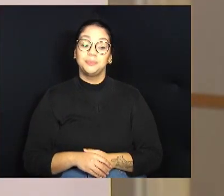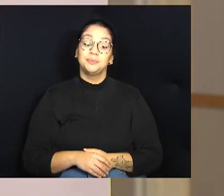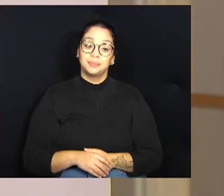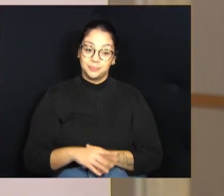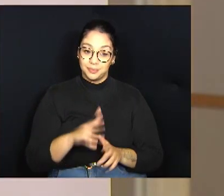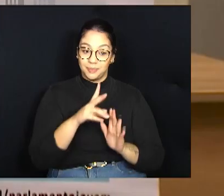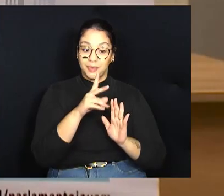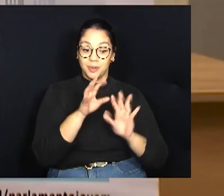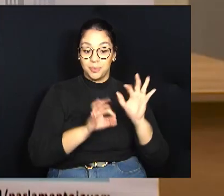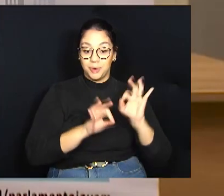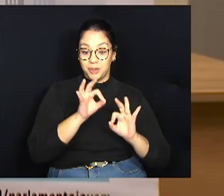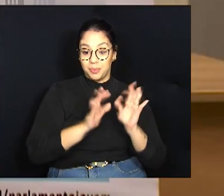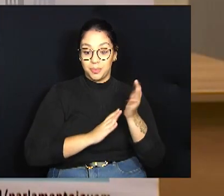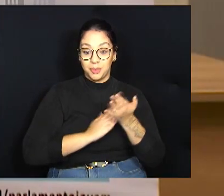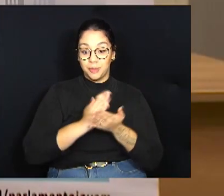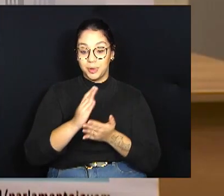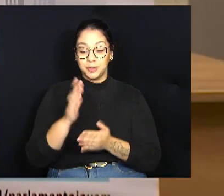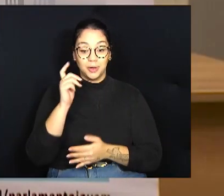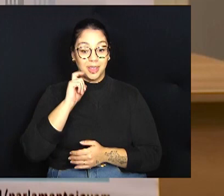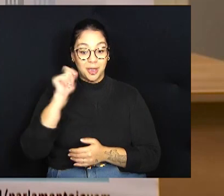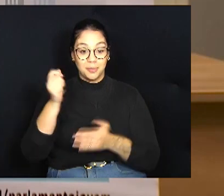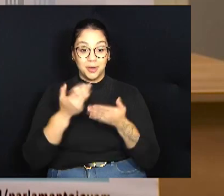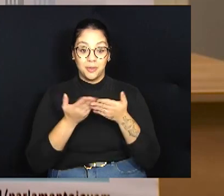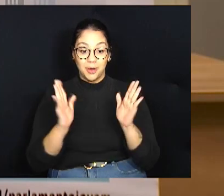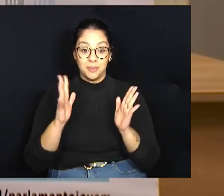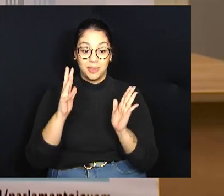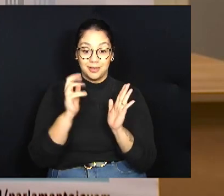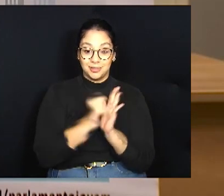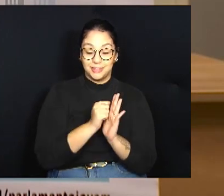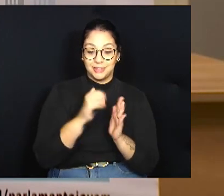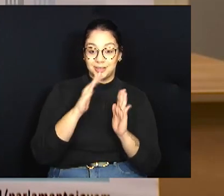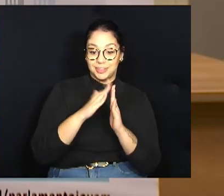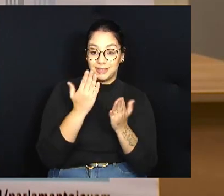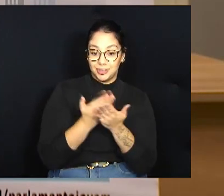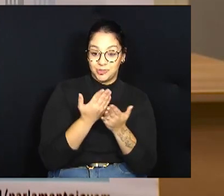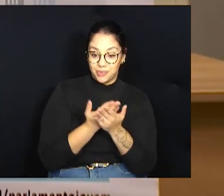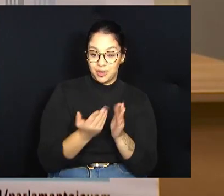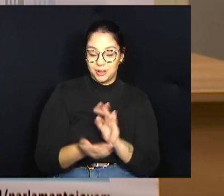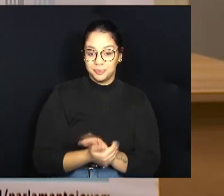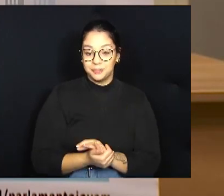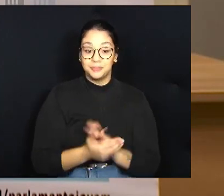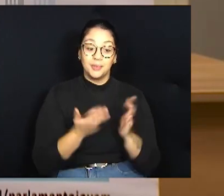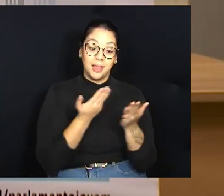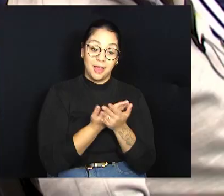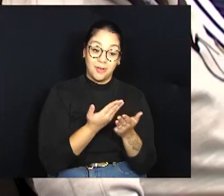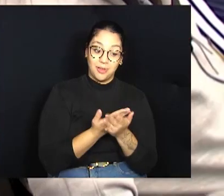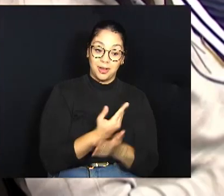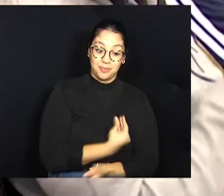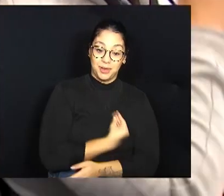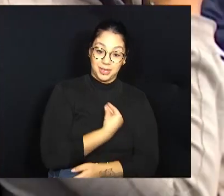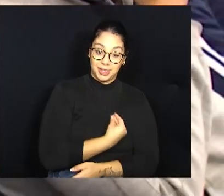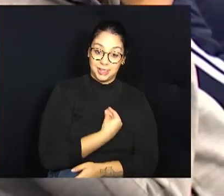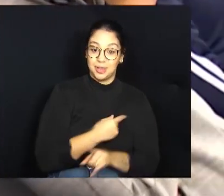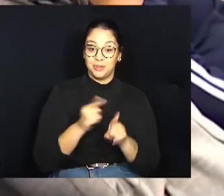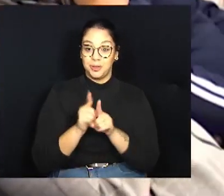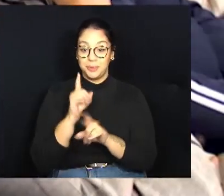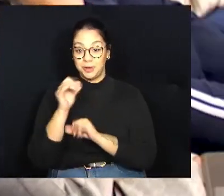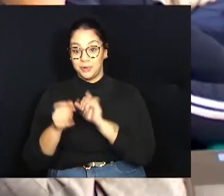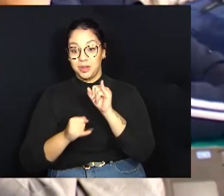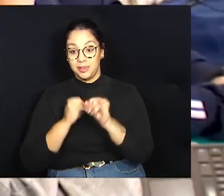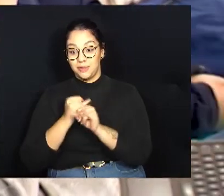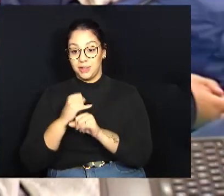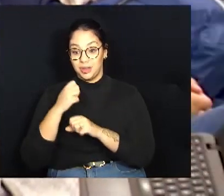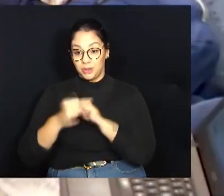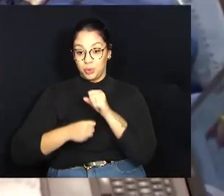com a abertura das inscrições das escolas. As aulas presenciais e online serão desenvolvidas ao longo do